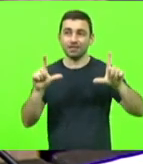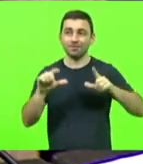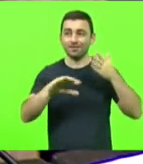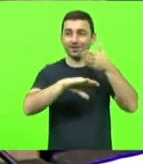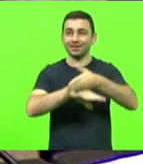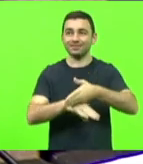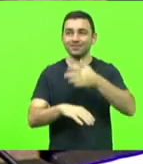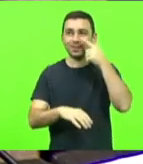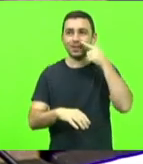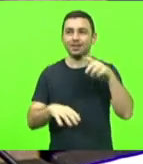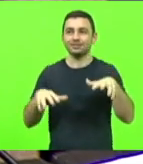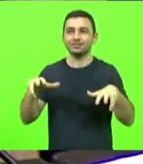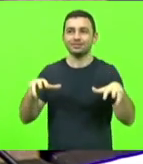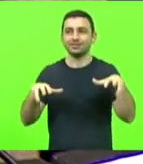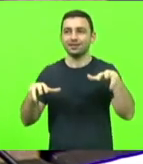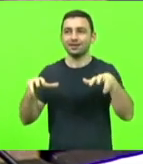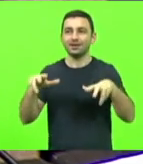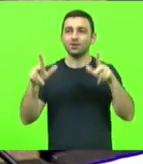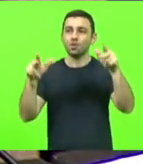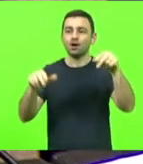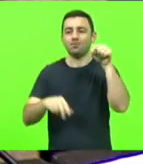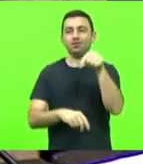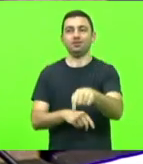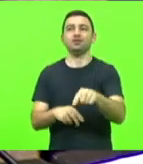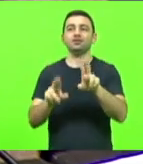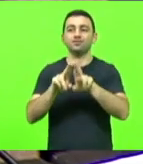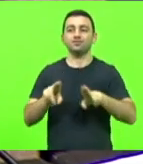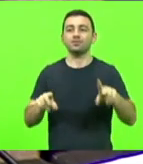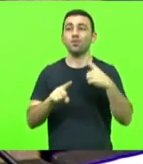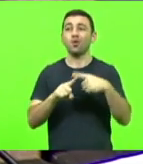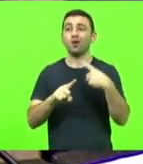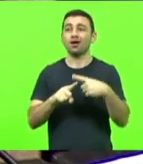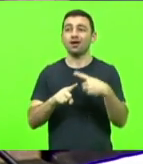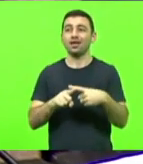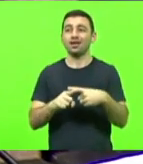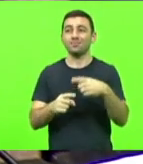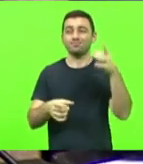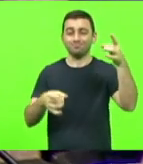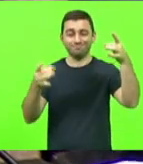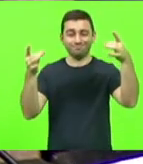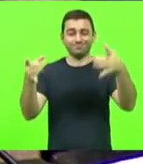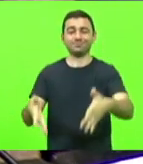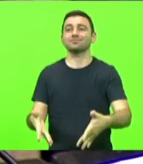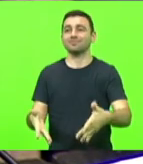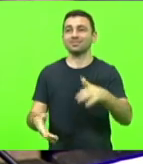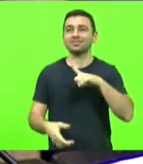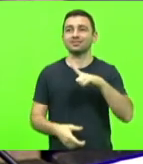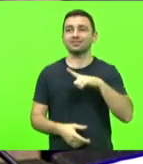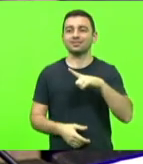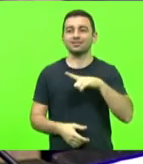ali na Universidade Federal, porque está um abandono e pago pelo pagador de impostos